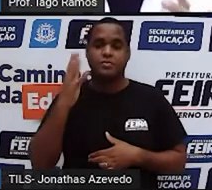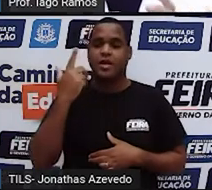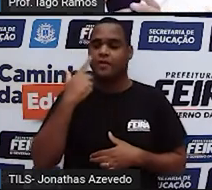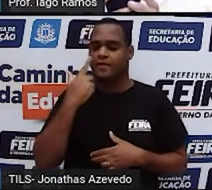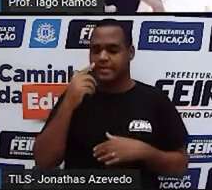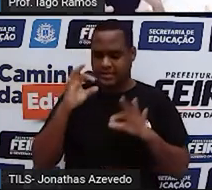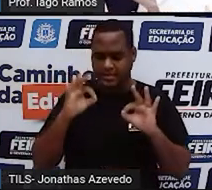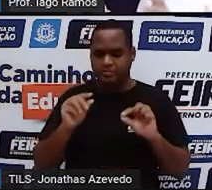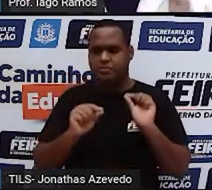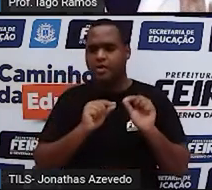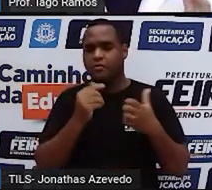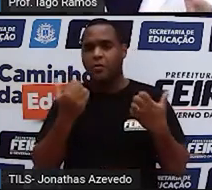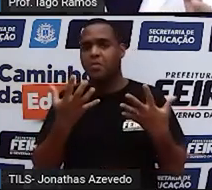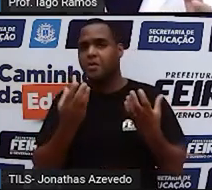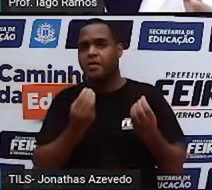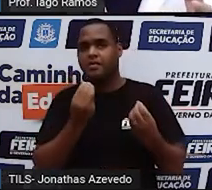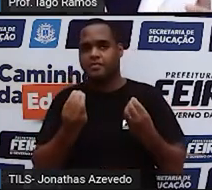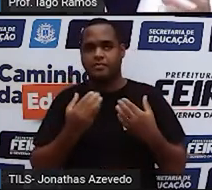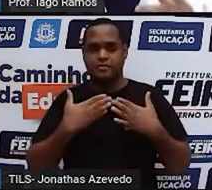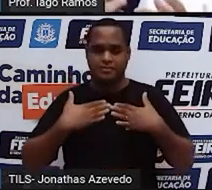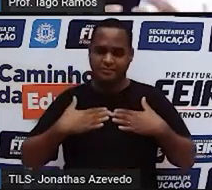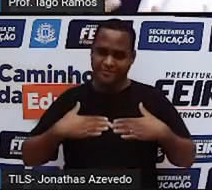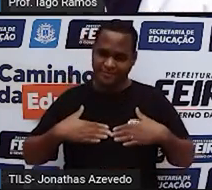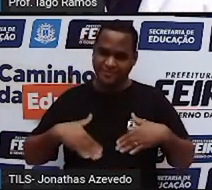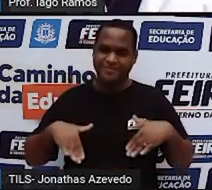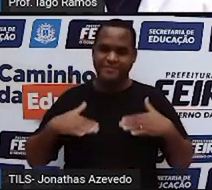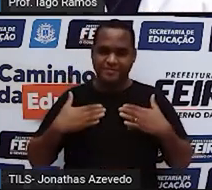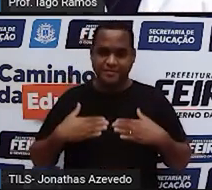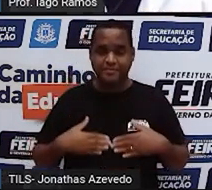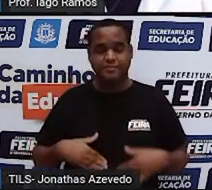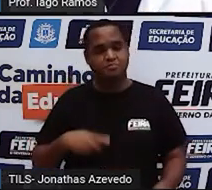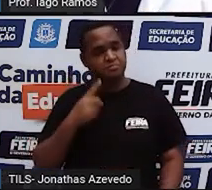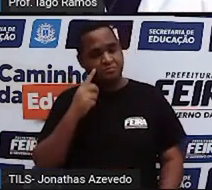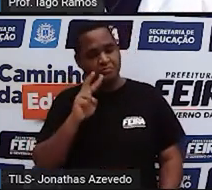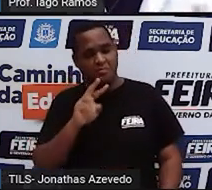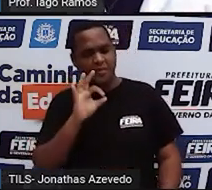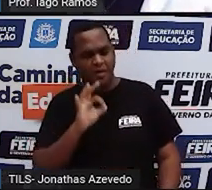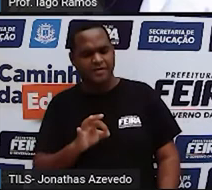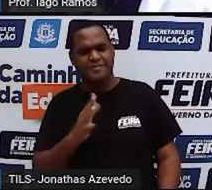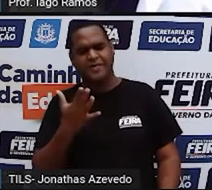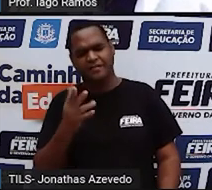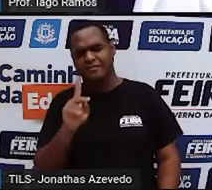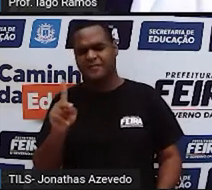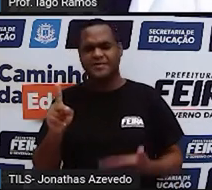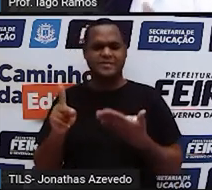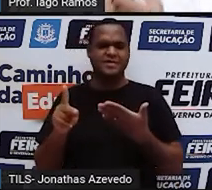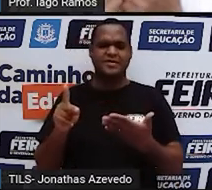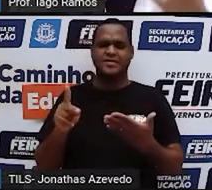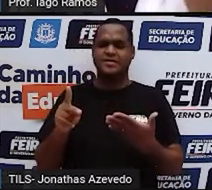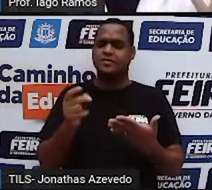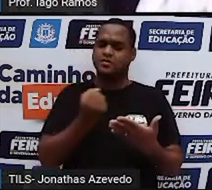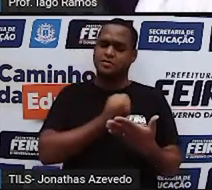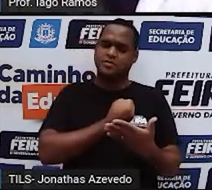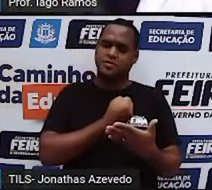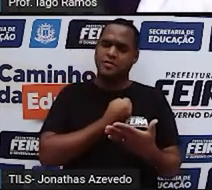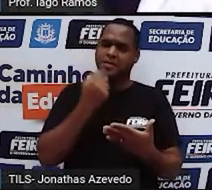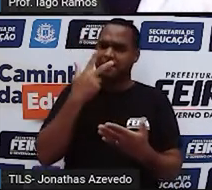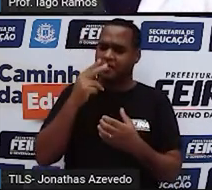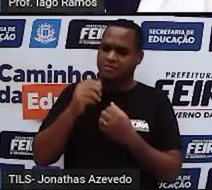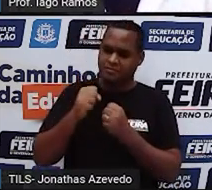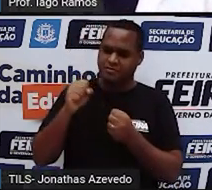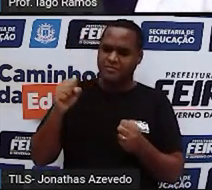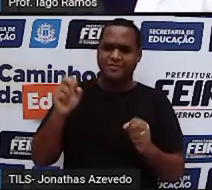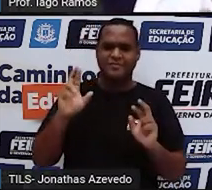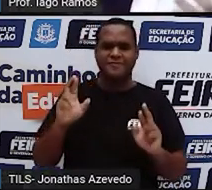isso vai dar. Calma. Porque você está olhando aí e você está vendo, professor, tem um número muito grande